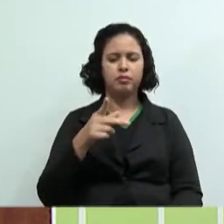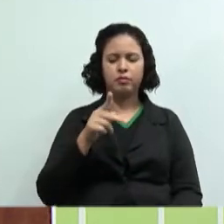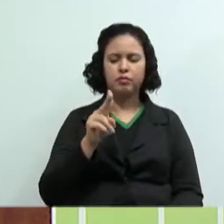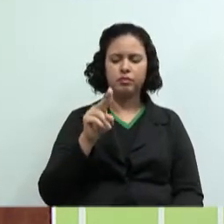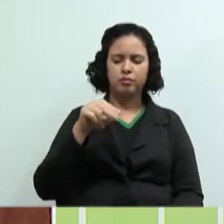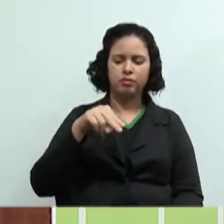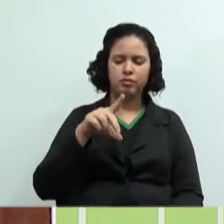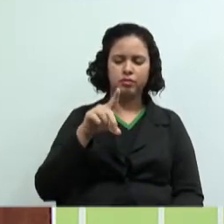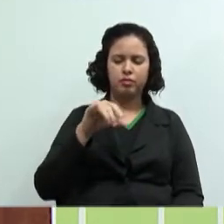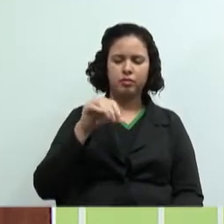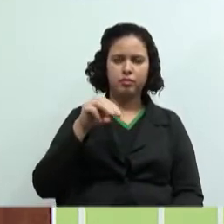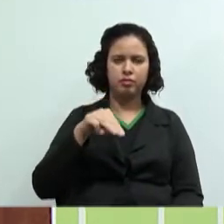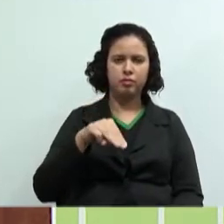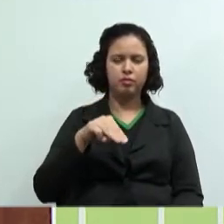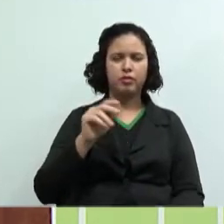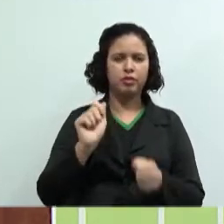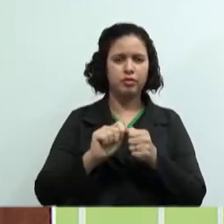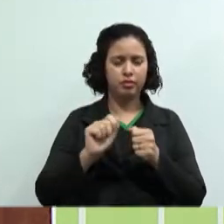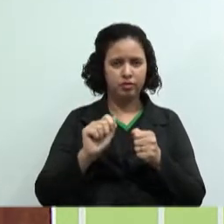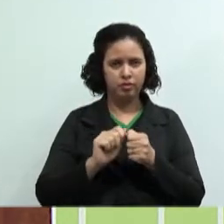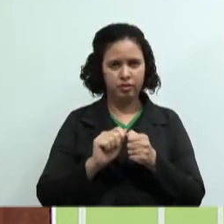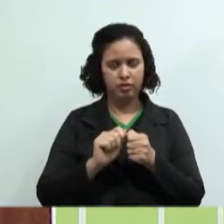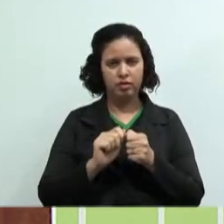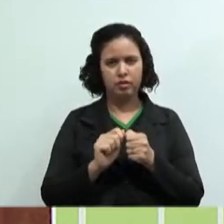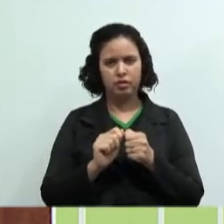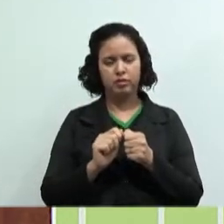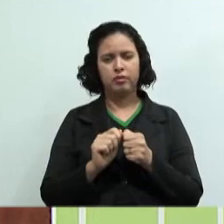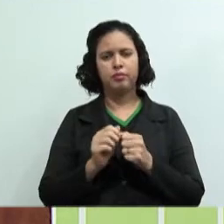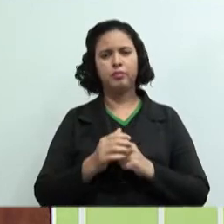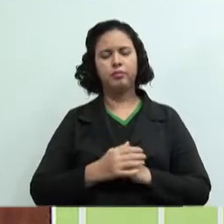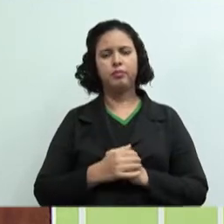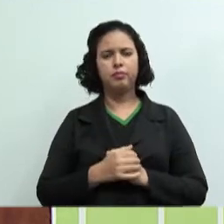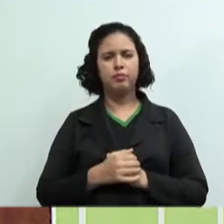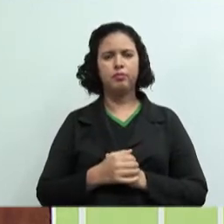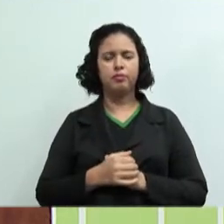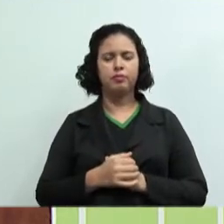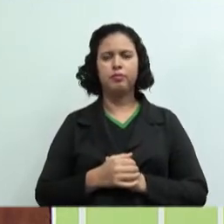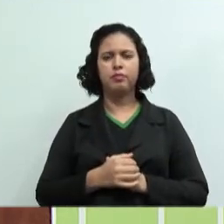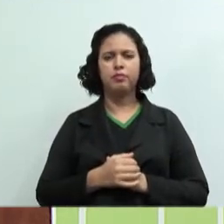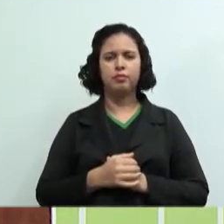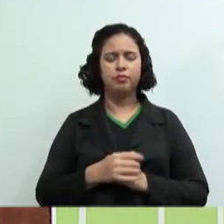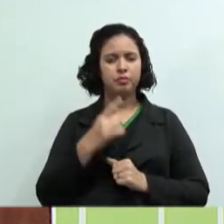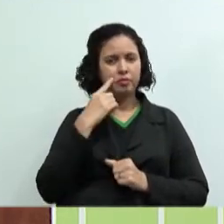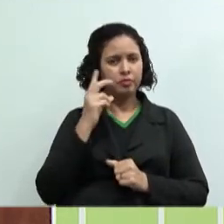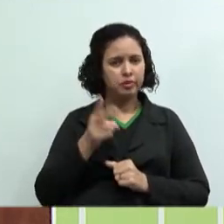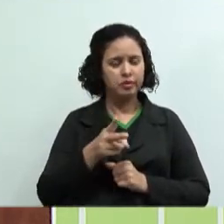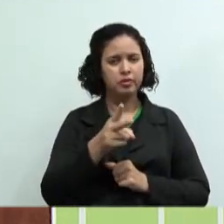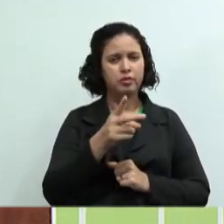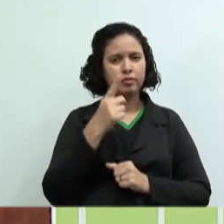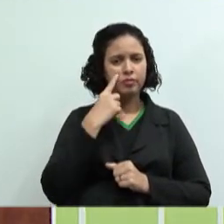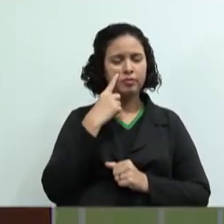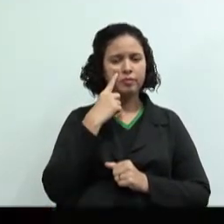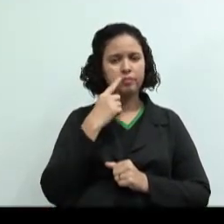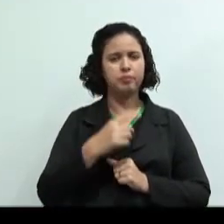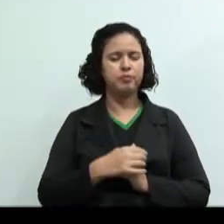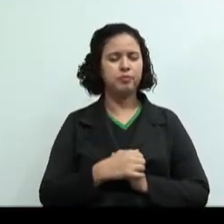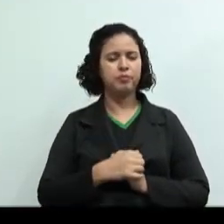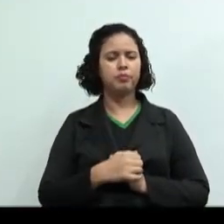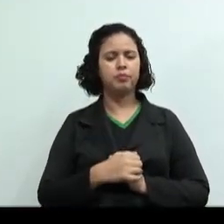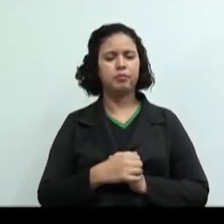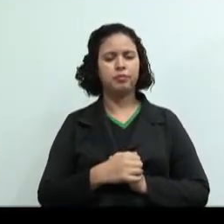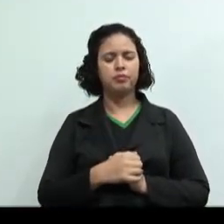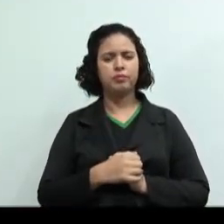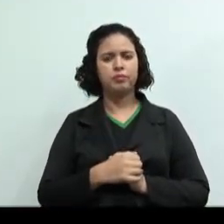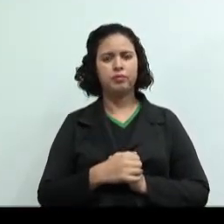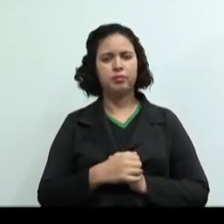forma de rateio dos custos indiretos. Continuando nos slides. Custos e dispêndios